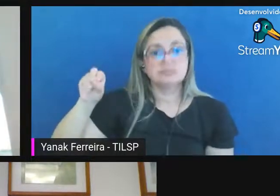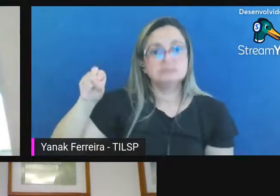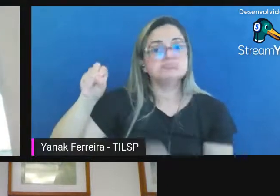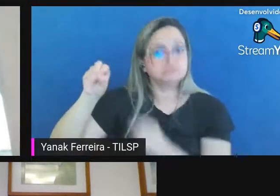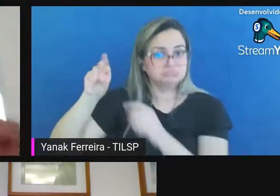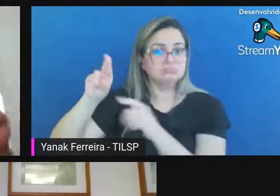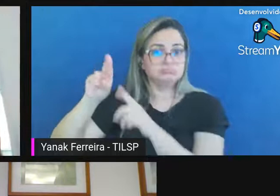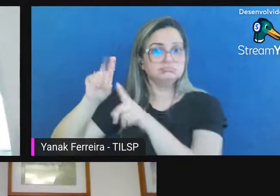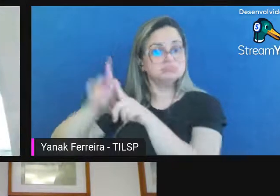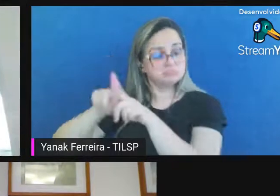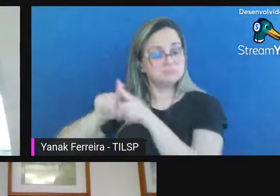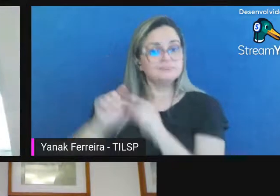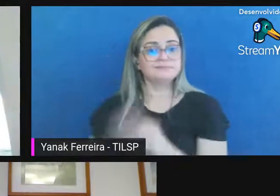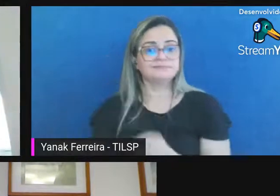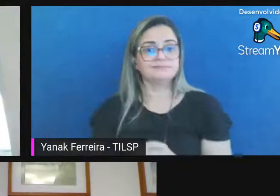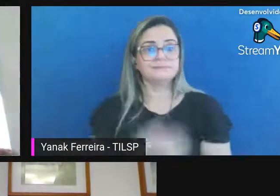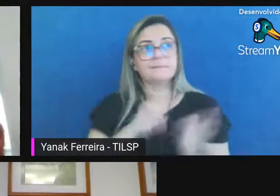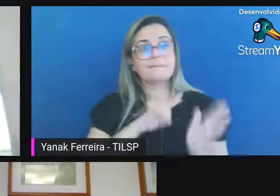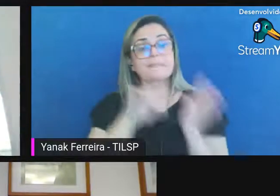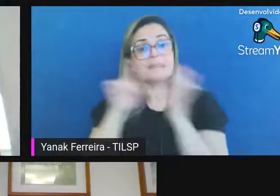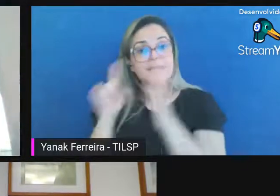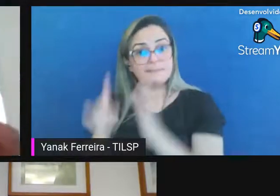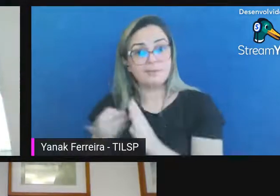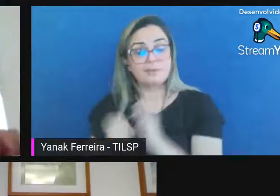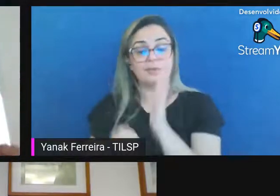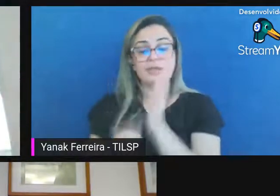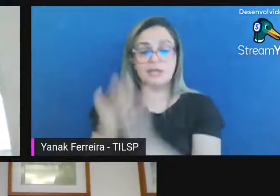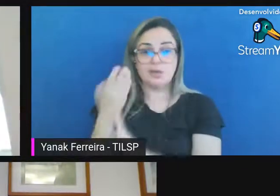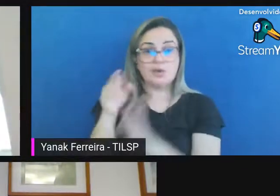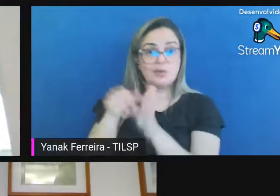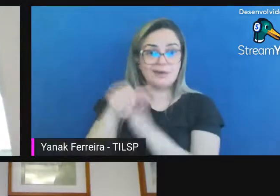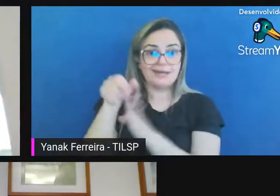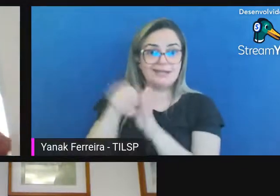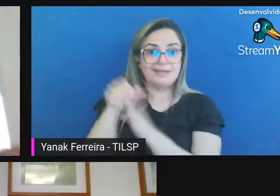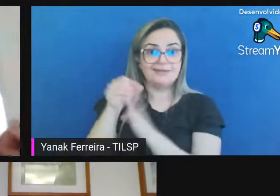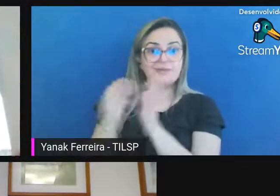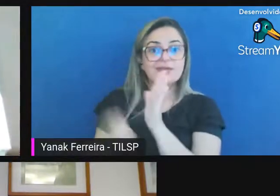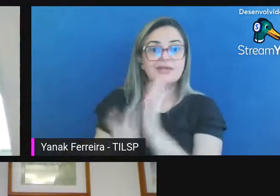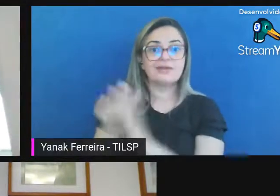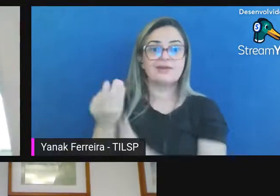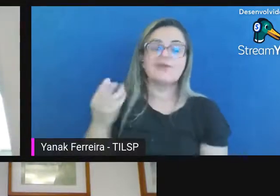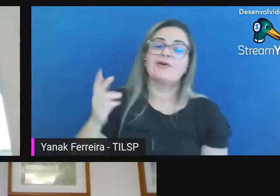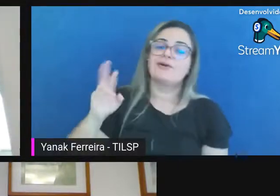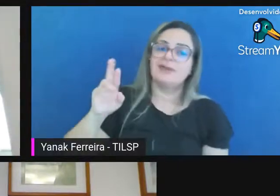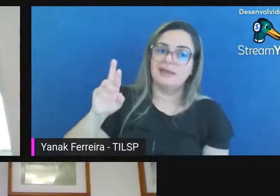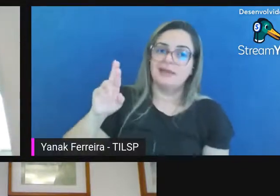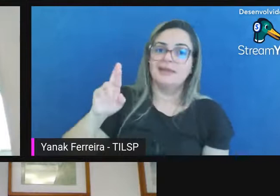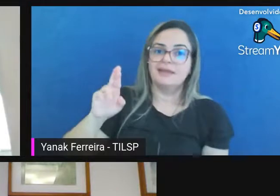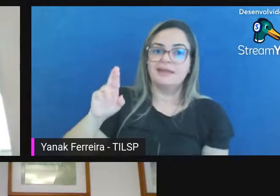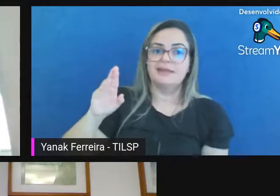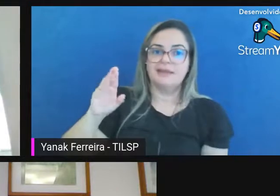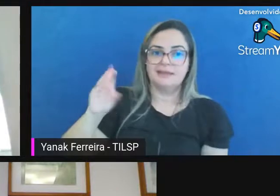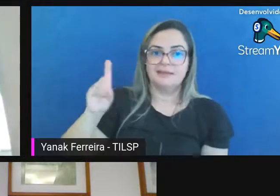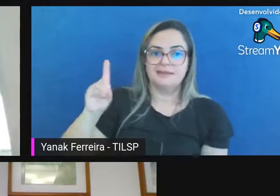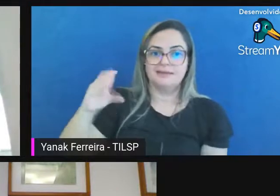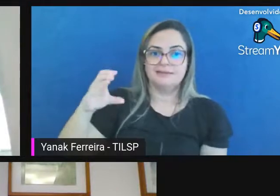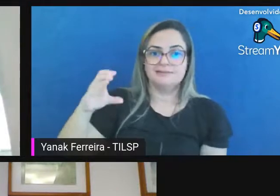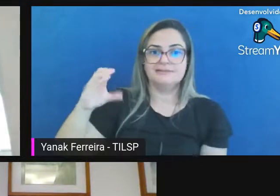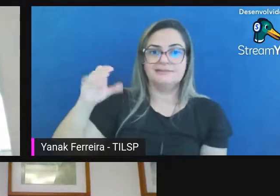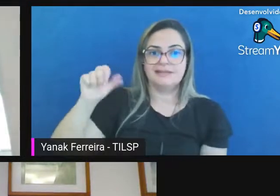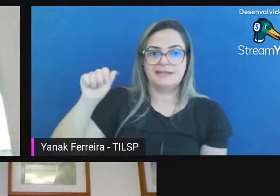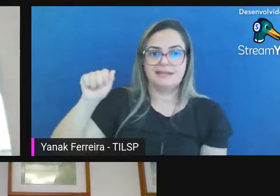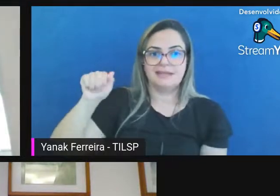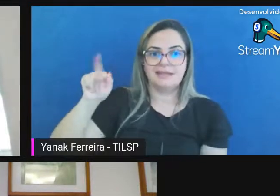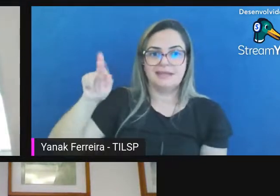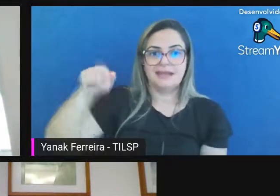elaborou uma orientação e trouxe o RDC ARC para as digitalizações esta orientação